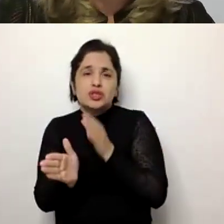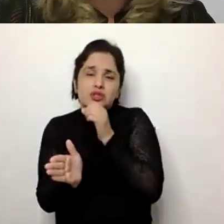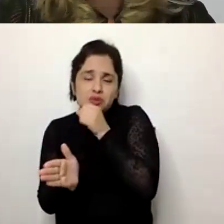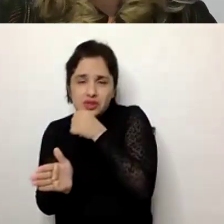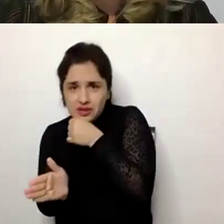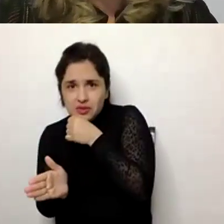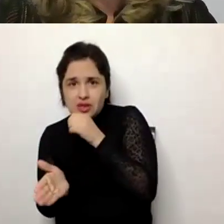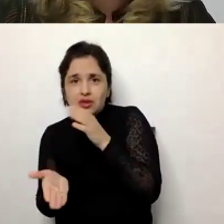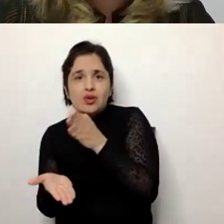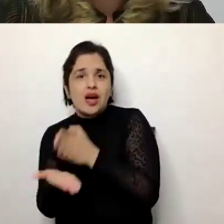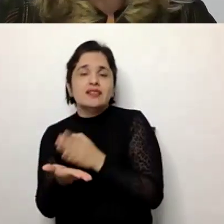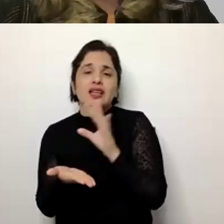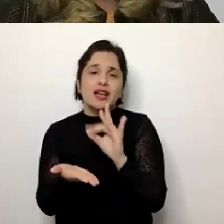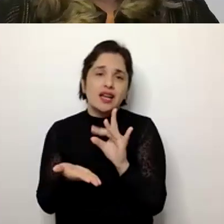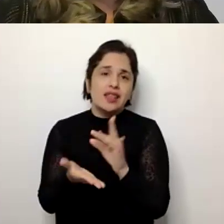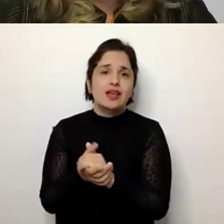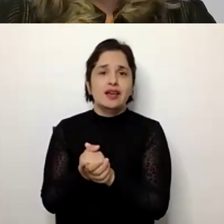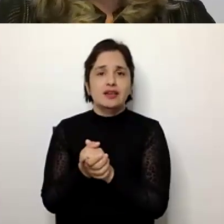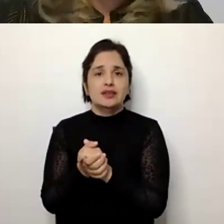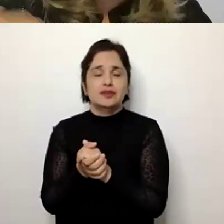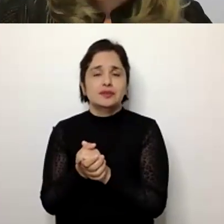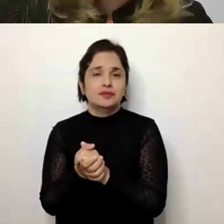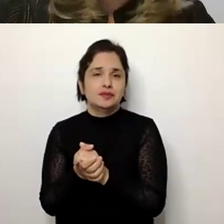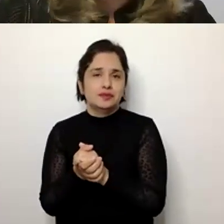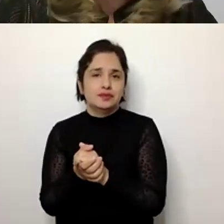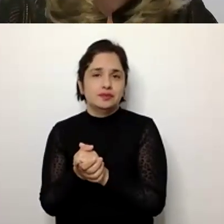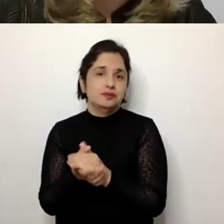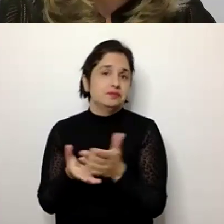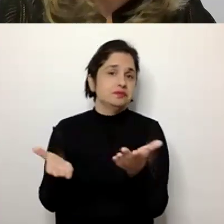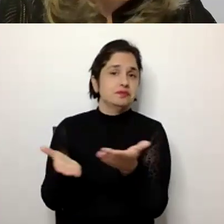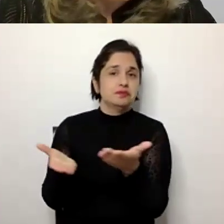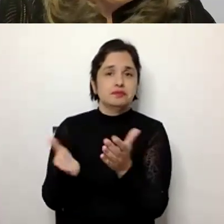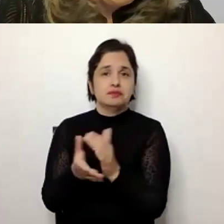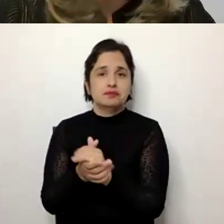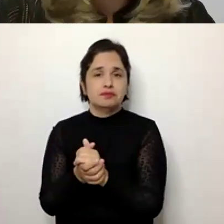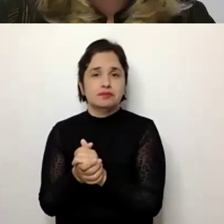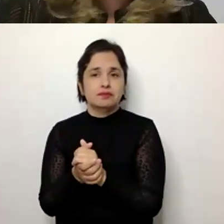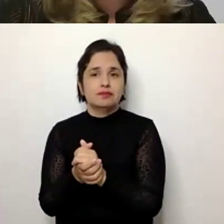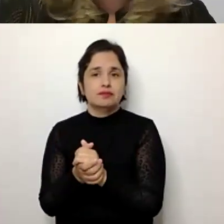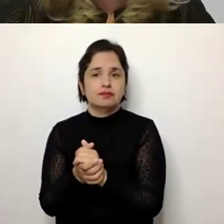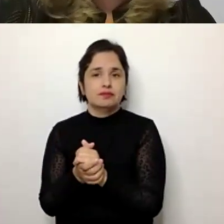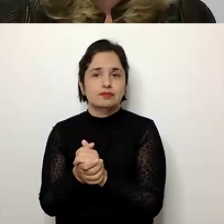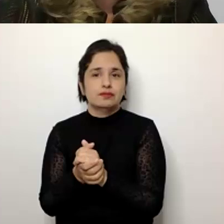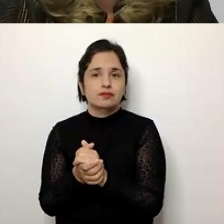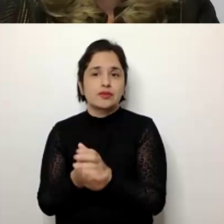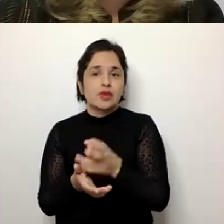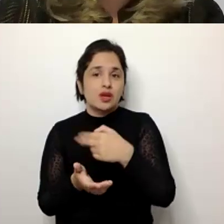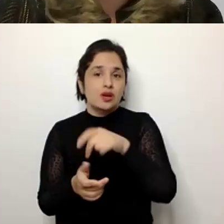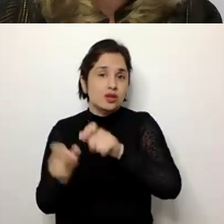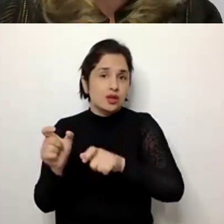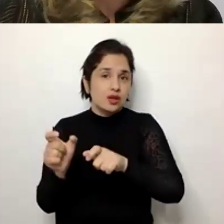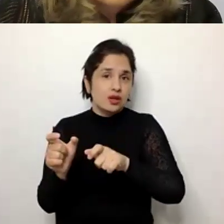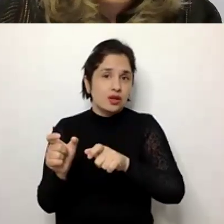chegar à idade, a velhice, como a nossa população, a nossa